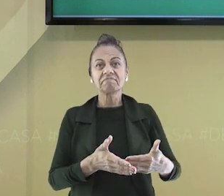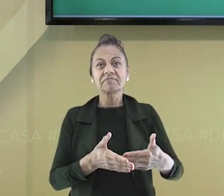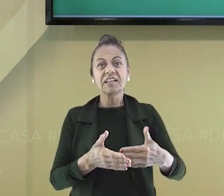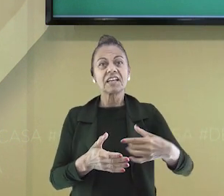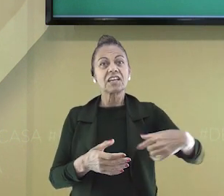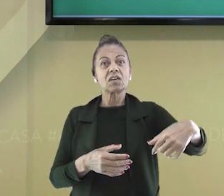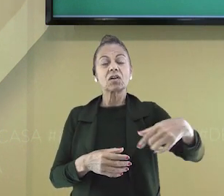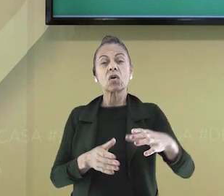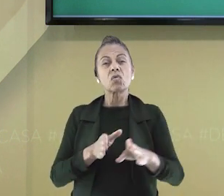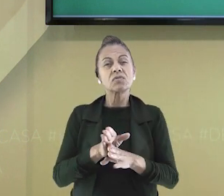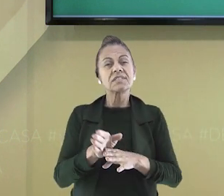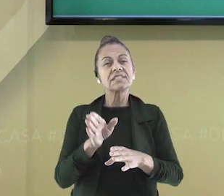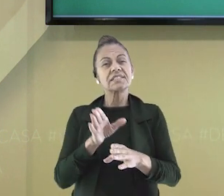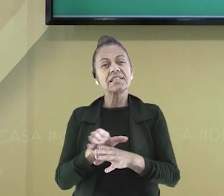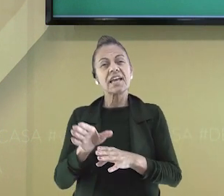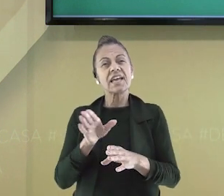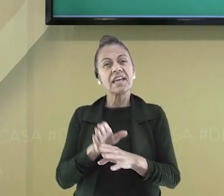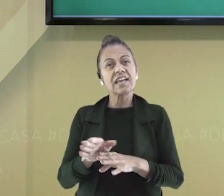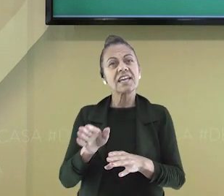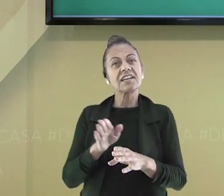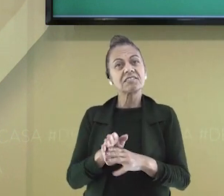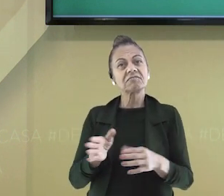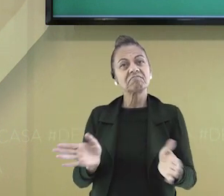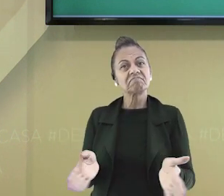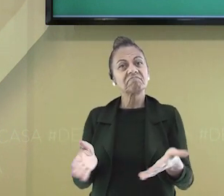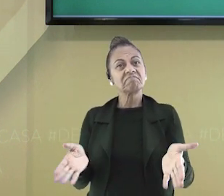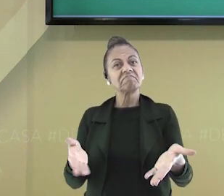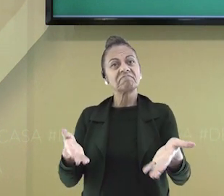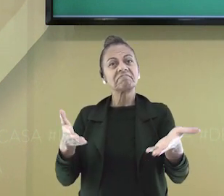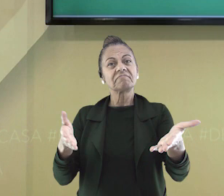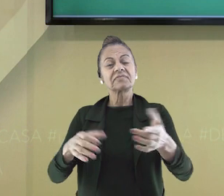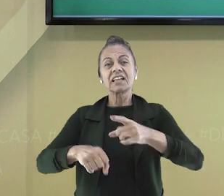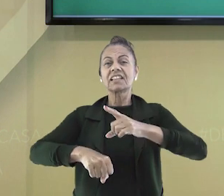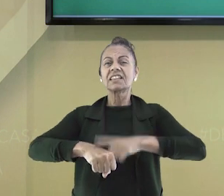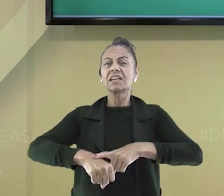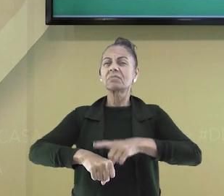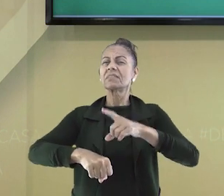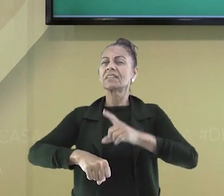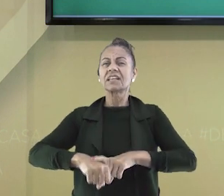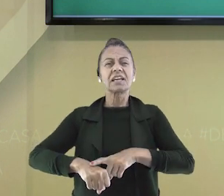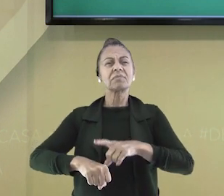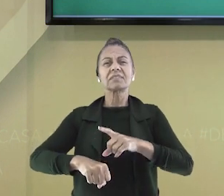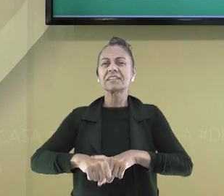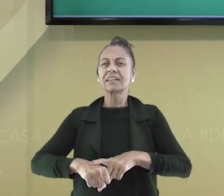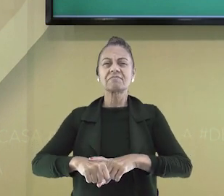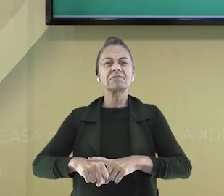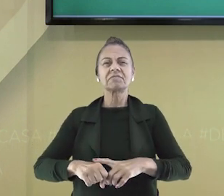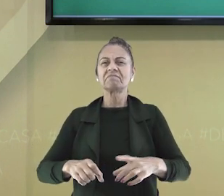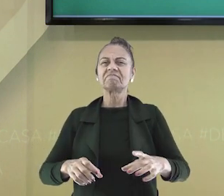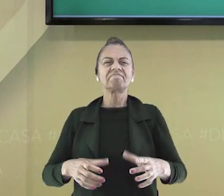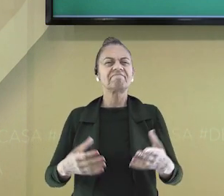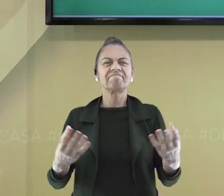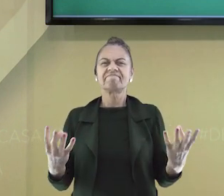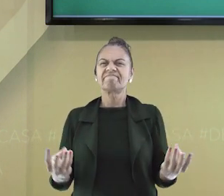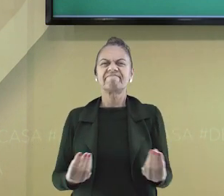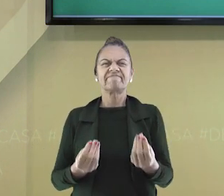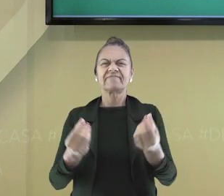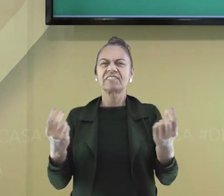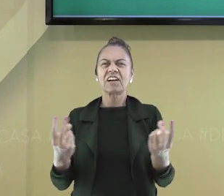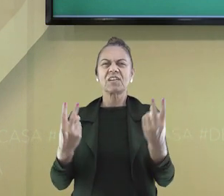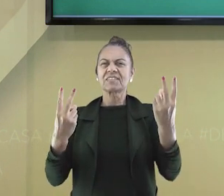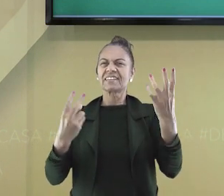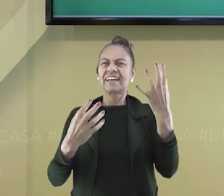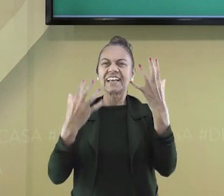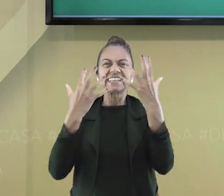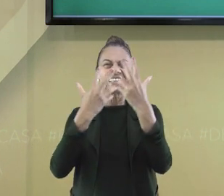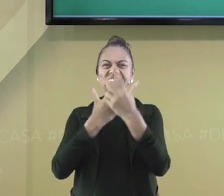na caixinha. Por seres tão inventivos e pareceres contínuos, tempo, tempo, tempo, és